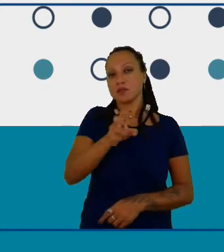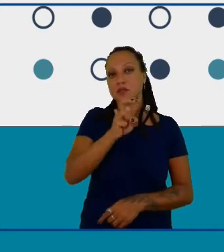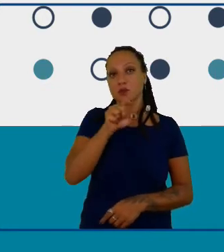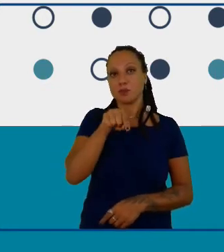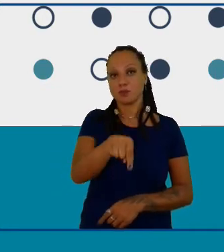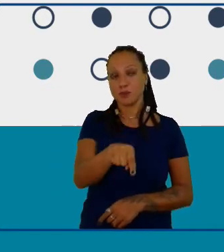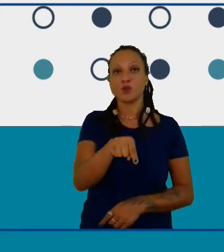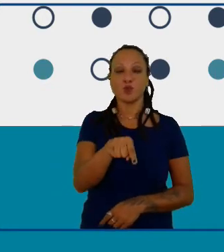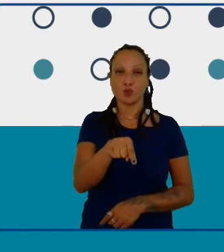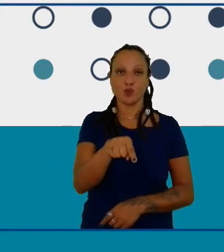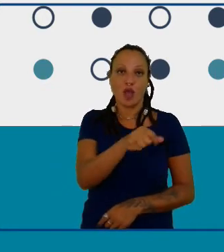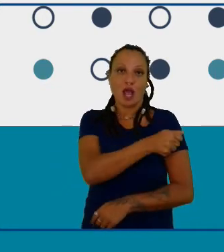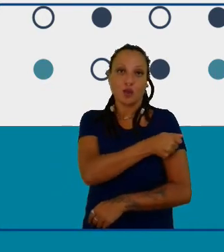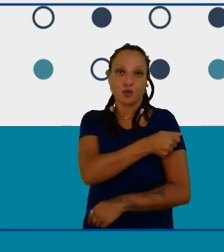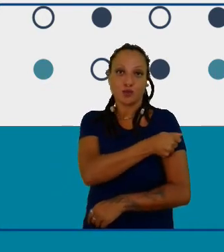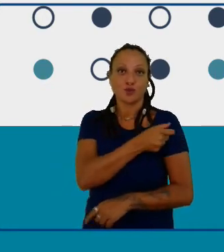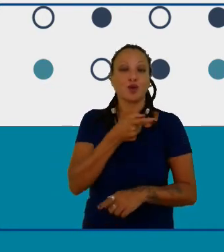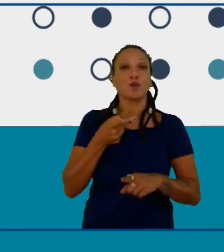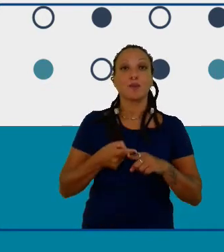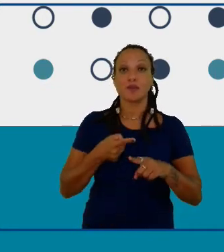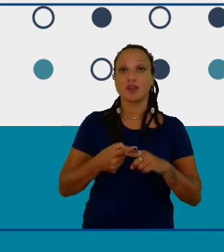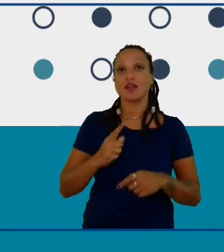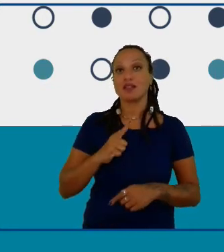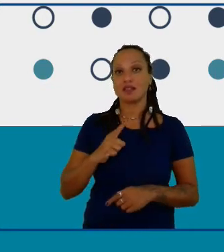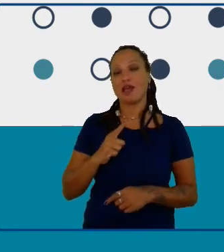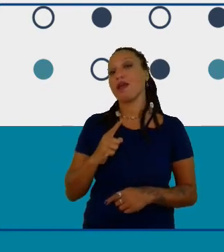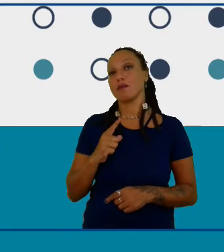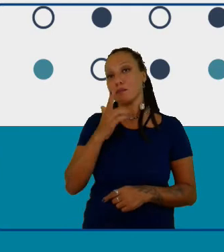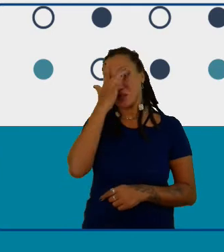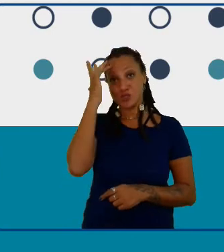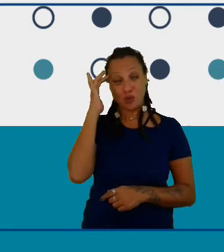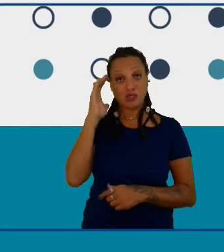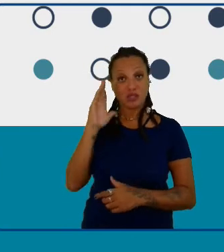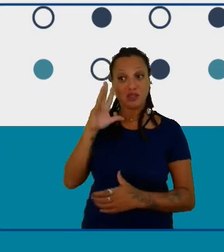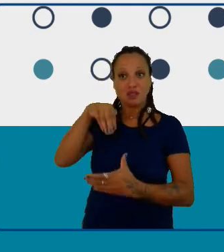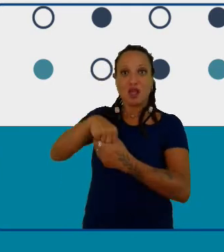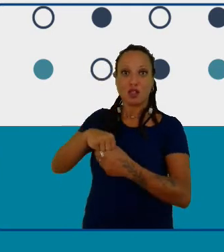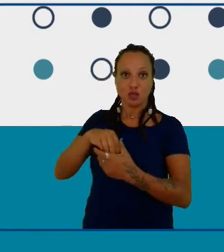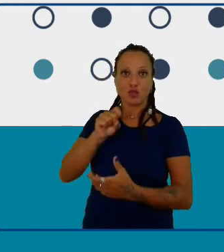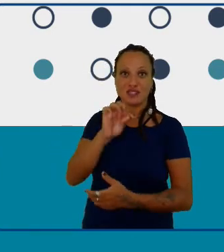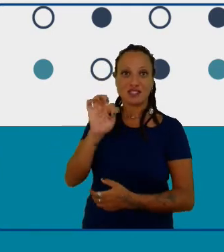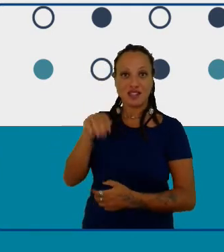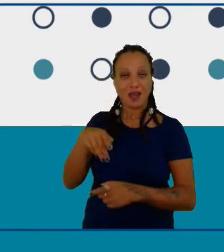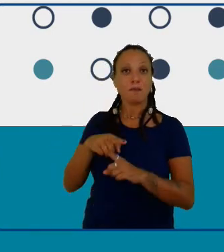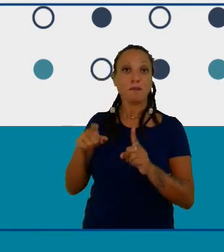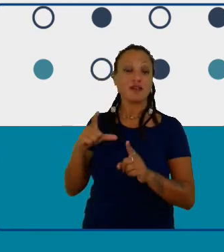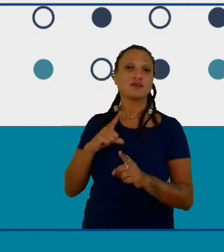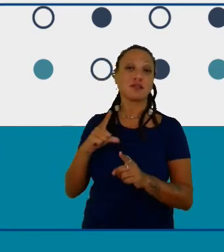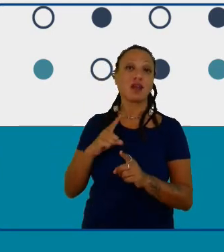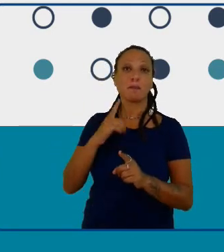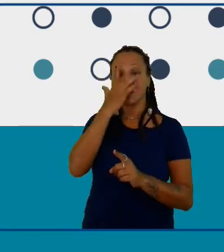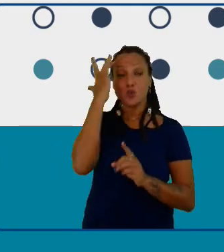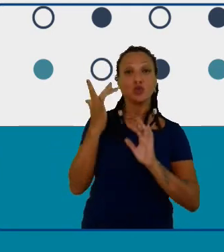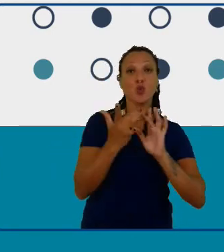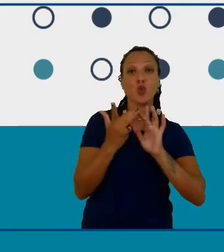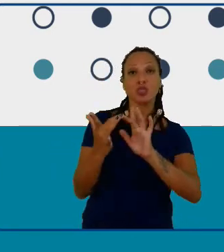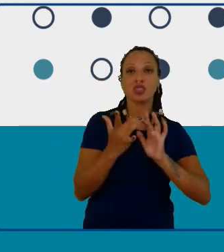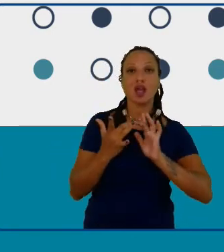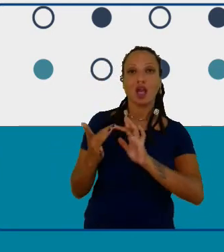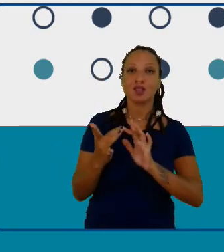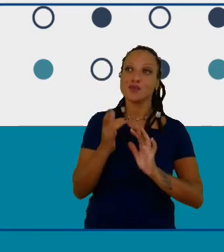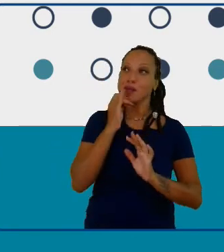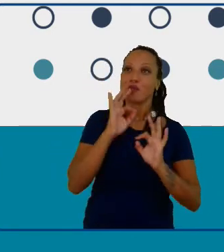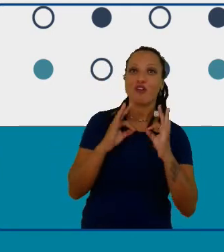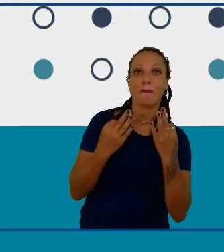mas a gente tem os primos dos clubistas os irmãos dos clubistas os amigos dos clubistas as pessoas que estão em volta deles que são